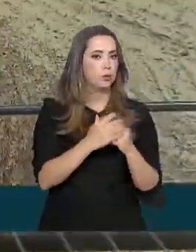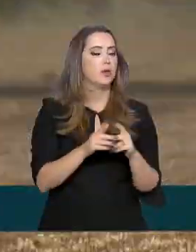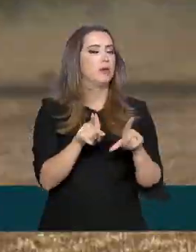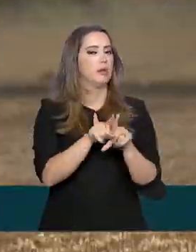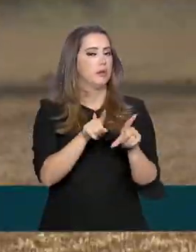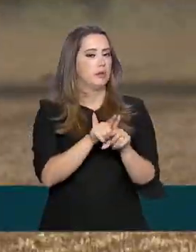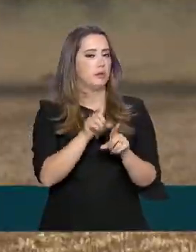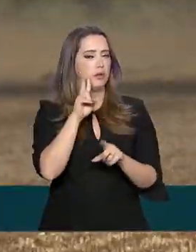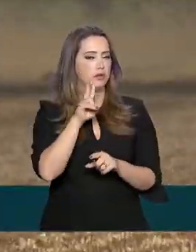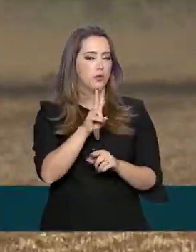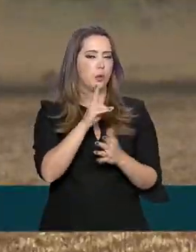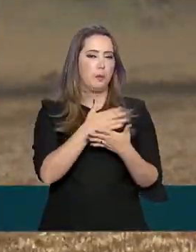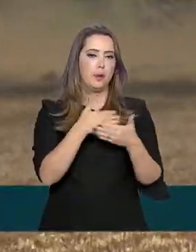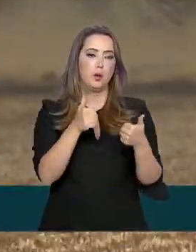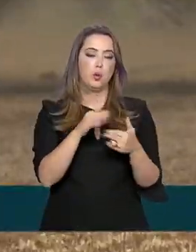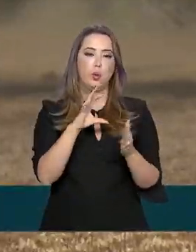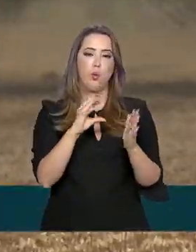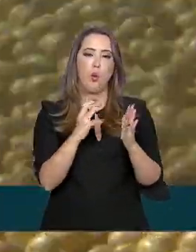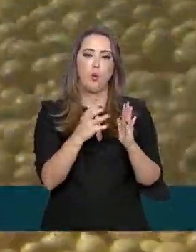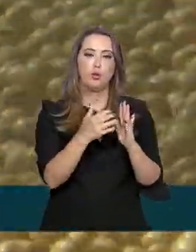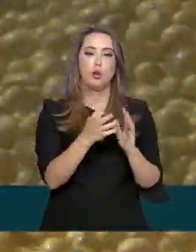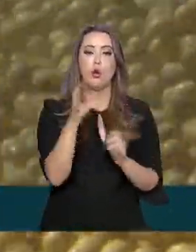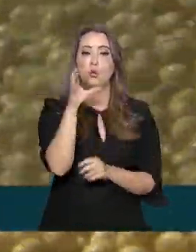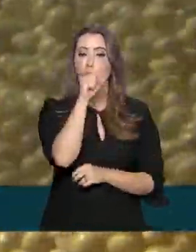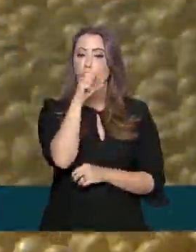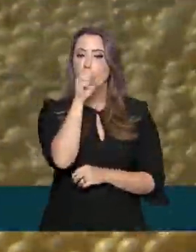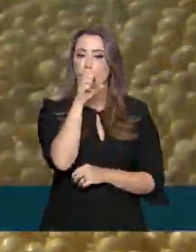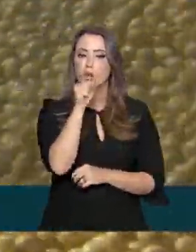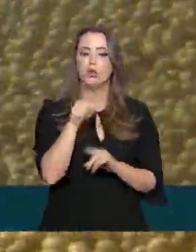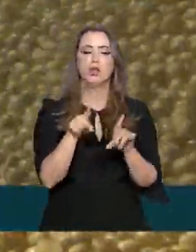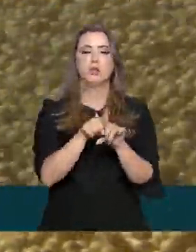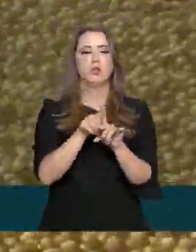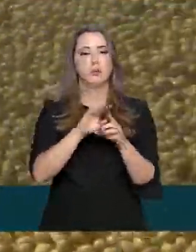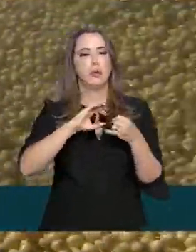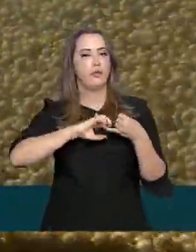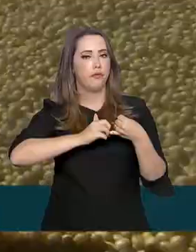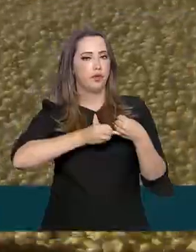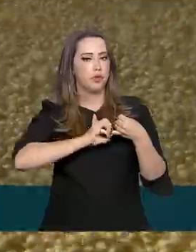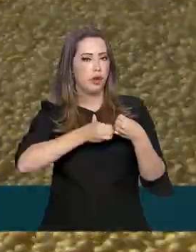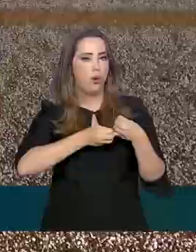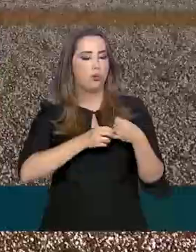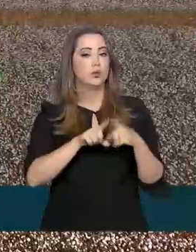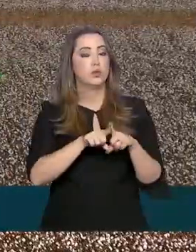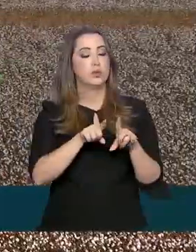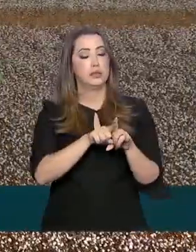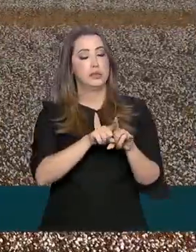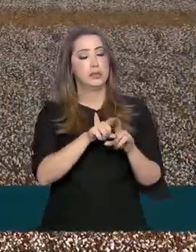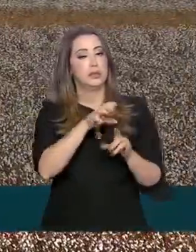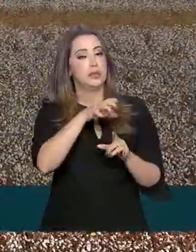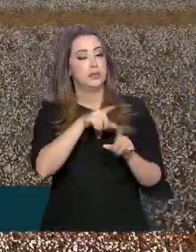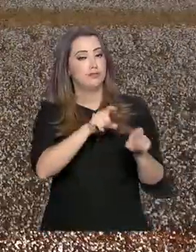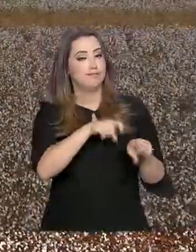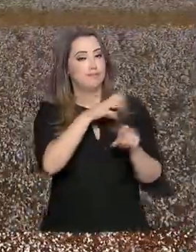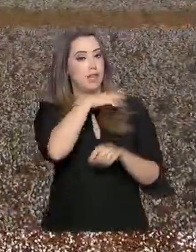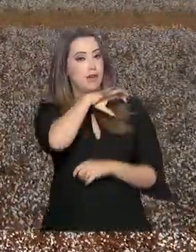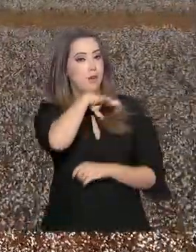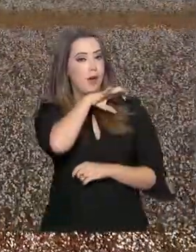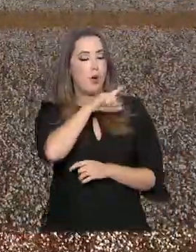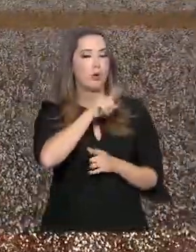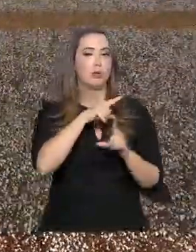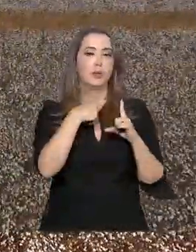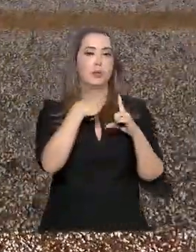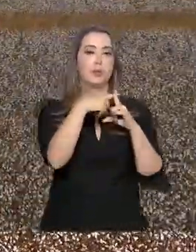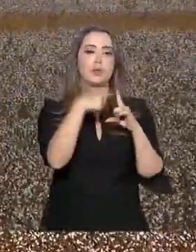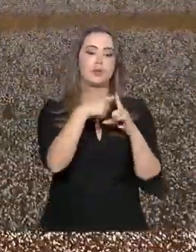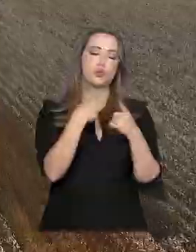Também registraram aumento às culturas de algodão, laranja e feijão. Já a pecuária teve o seu desempenho influenciado positivamente